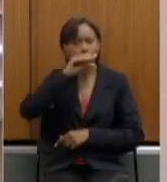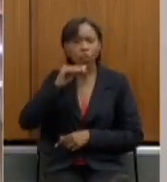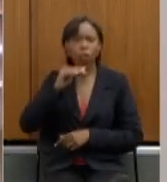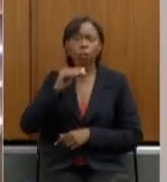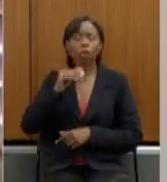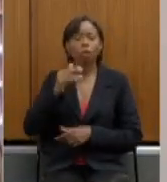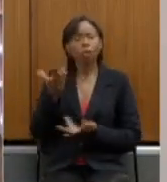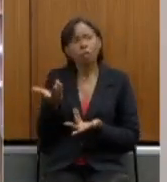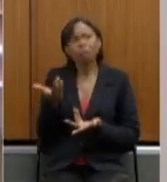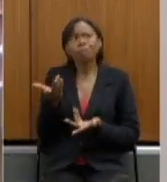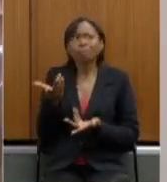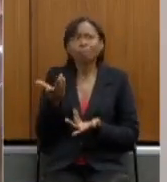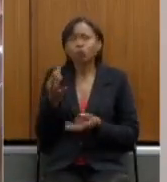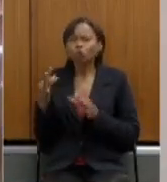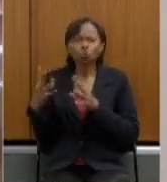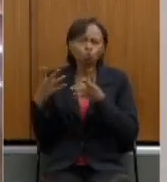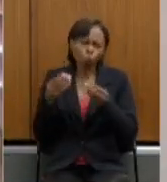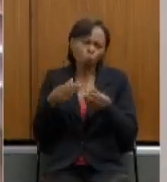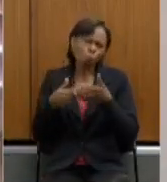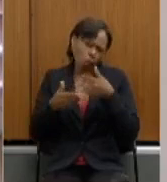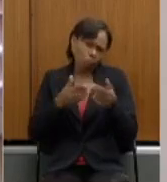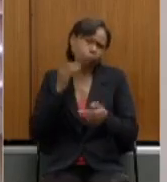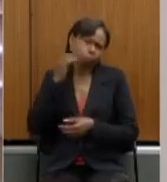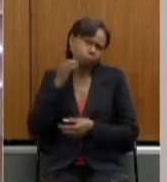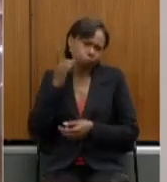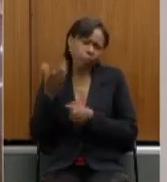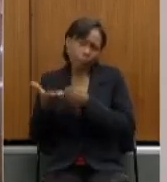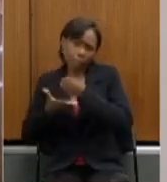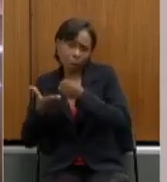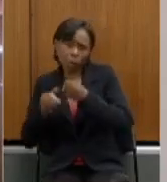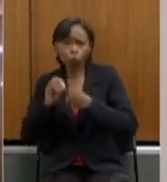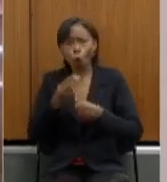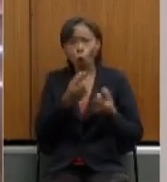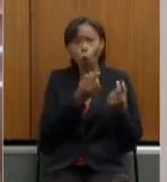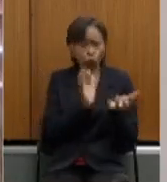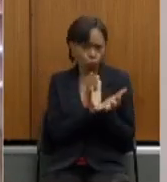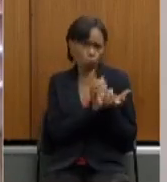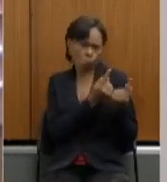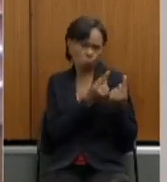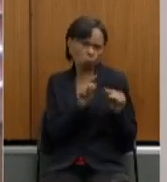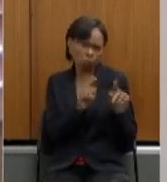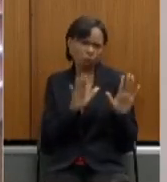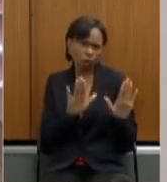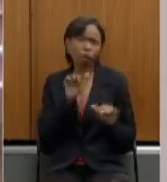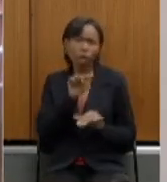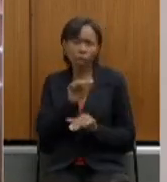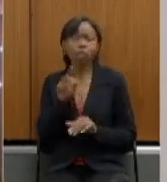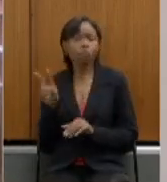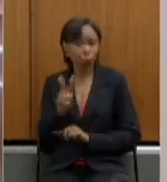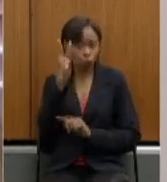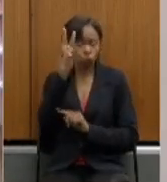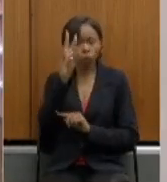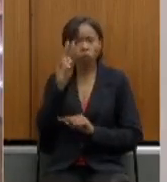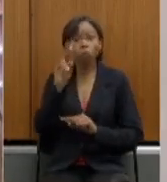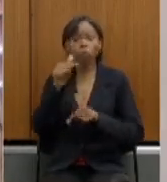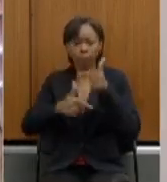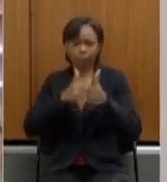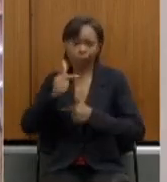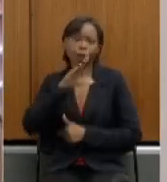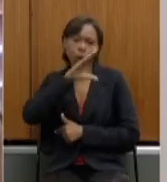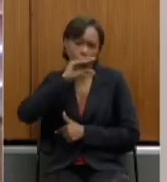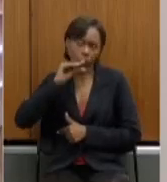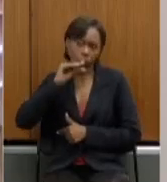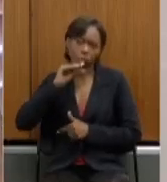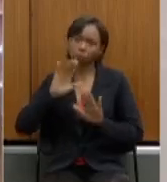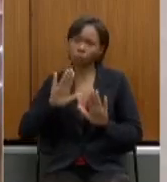que todos os deputados sejam eles da base sejam eles de oposição valorizam o serviço público e ninguém gostaria de ter que estar